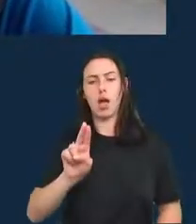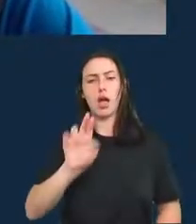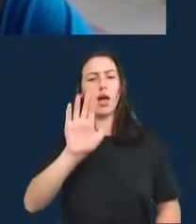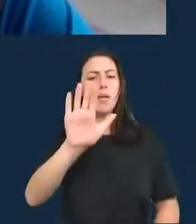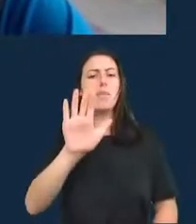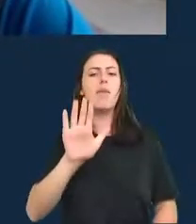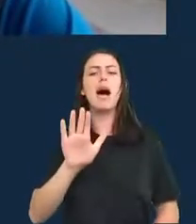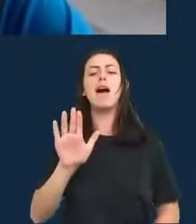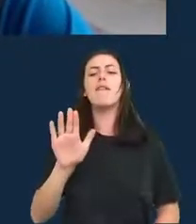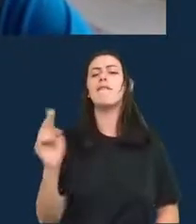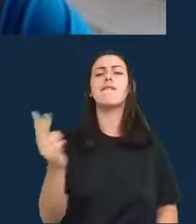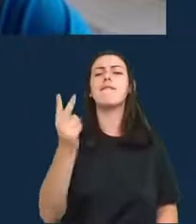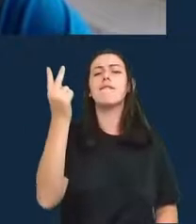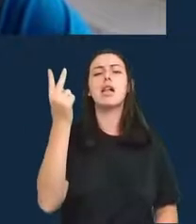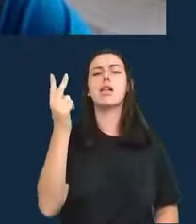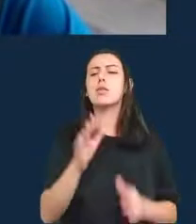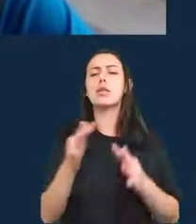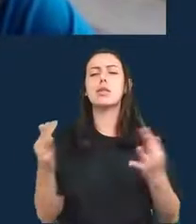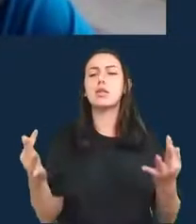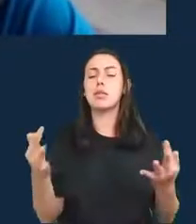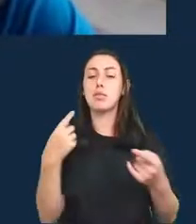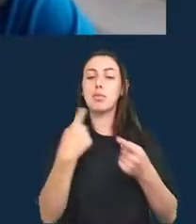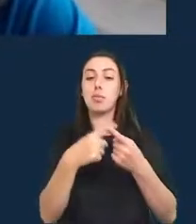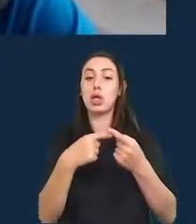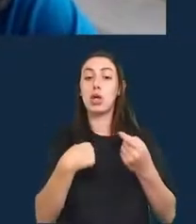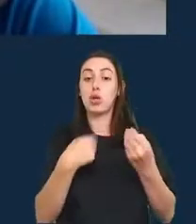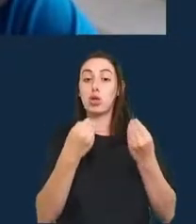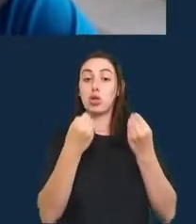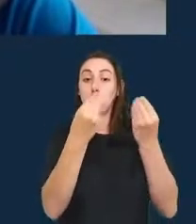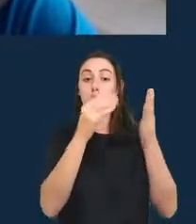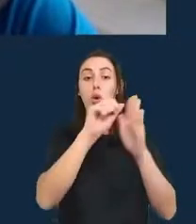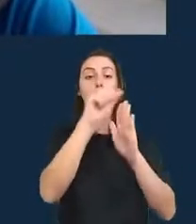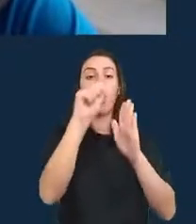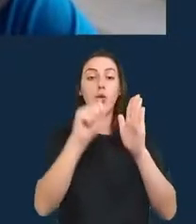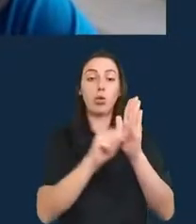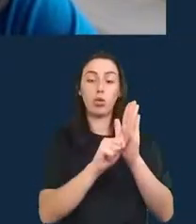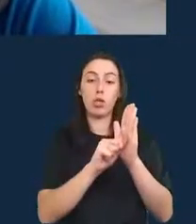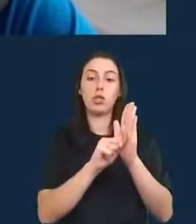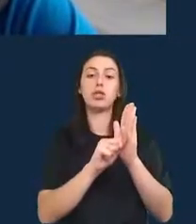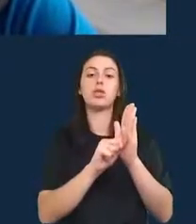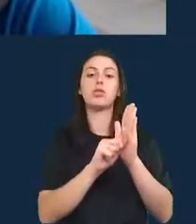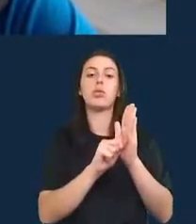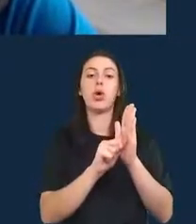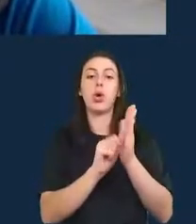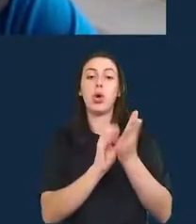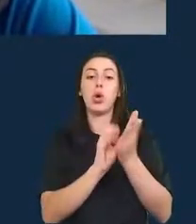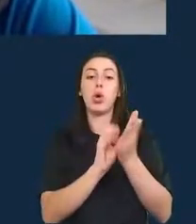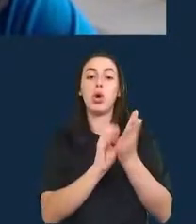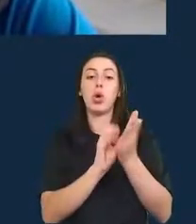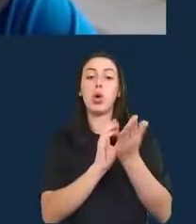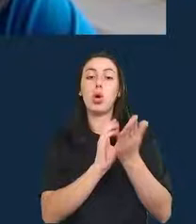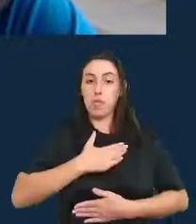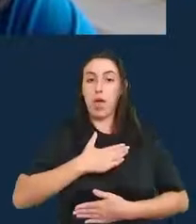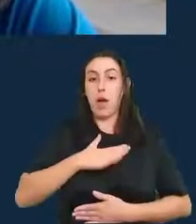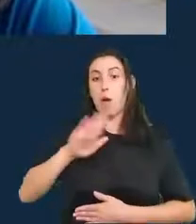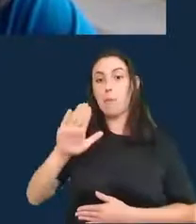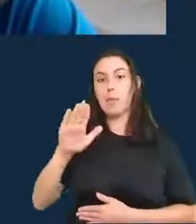de que eu dou um algoritmo de machine learning com os dados que eu tenho e eu não faço mais nada, eu não mexo com os dados, então,